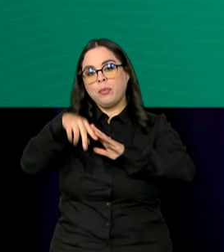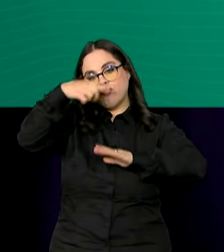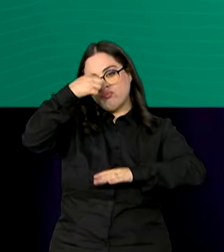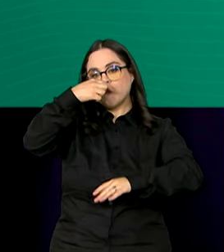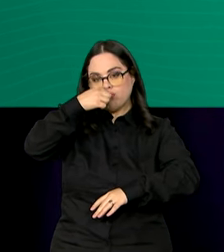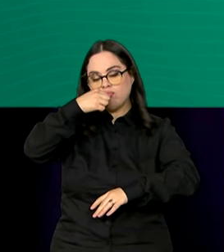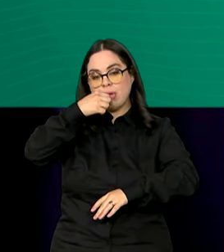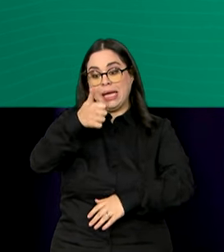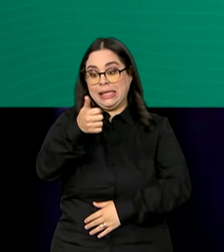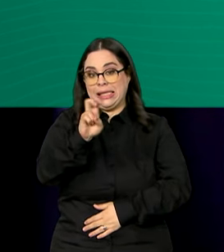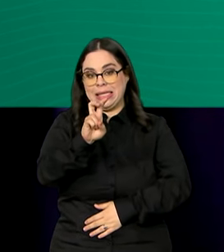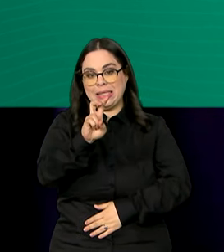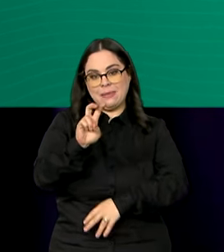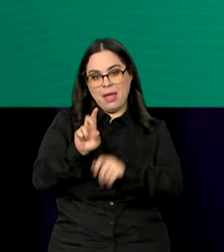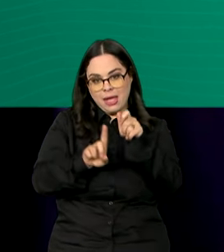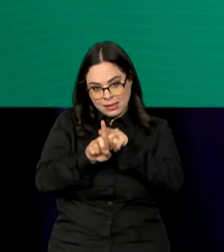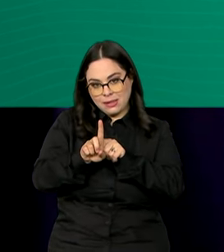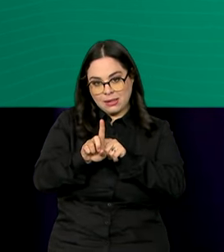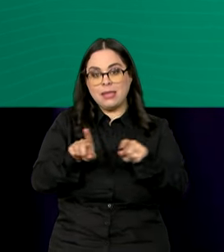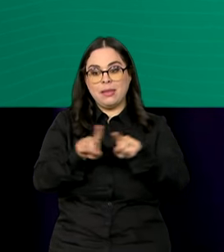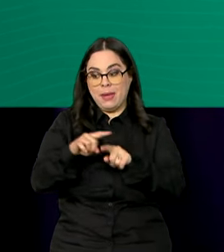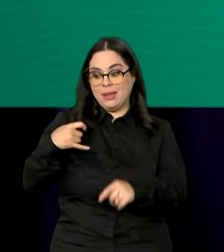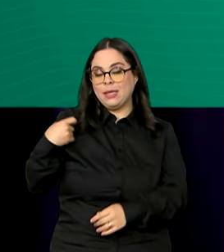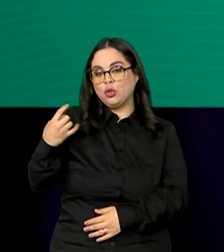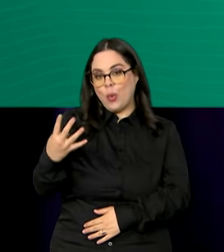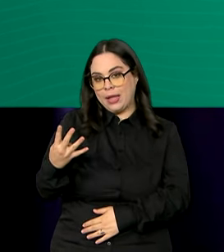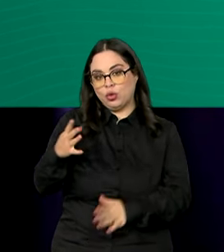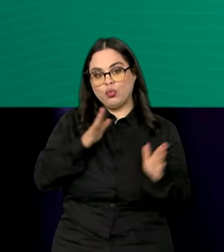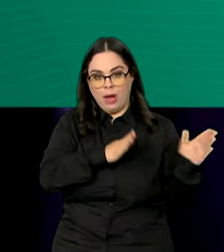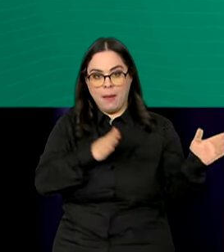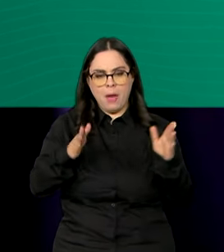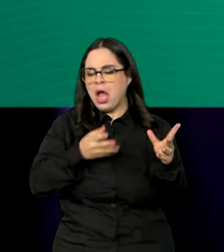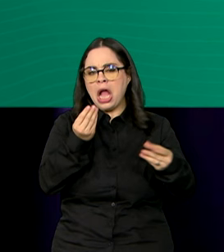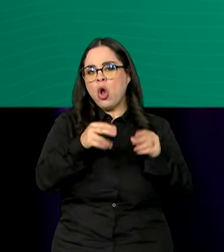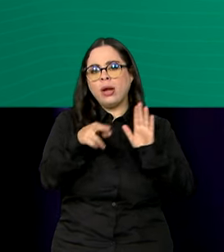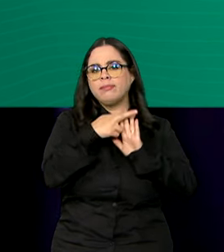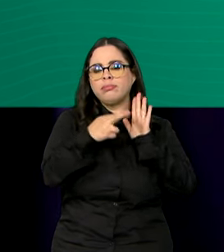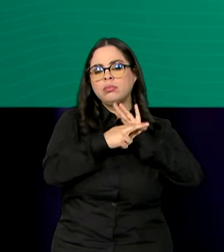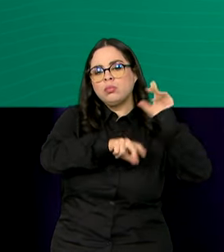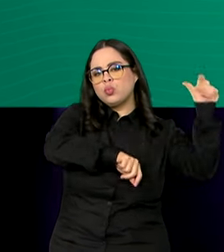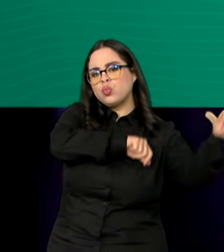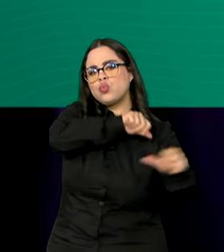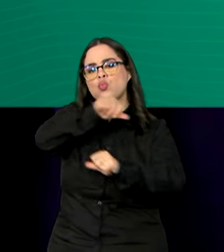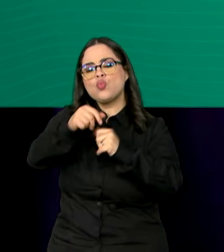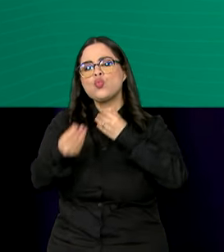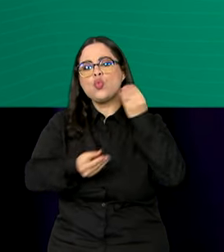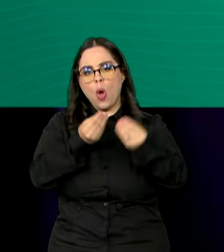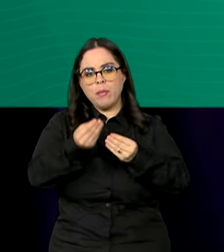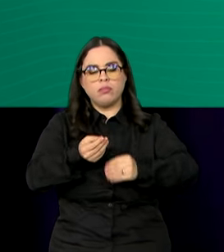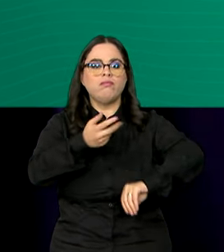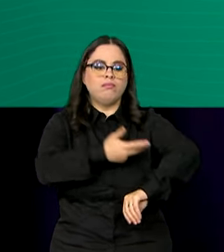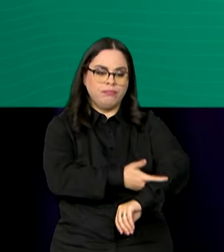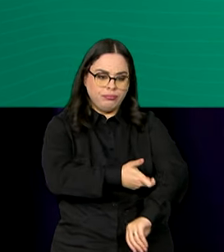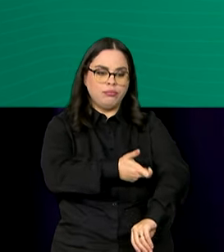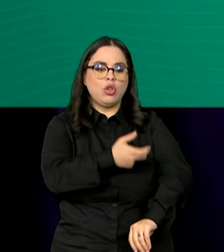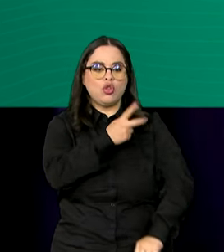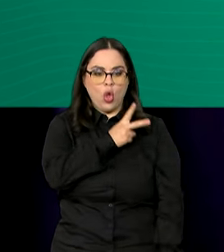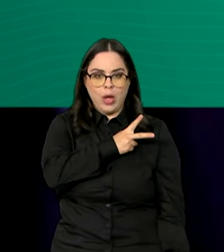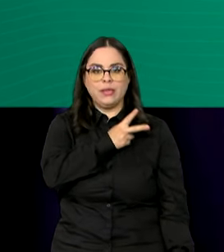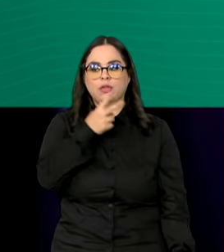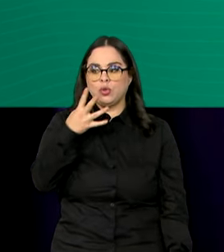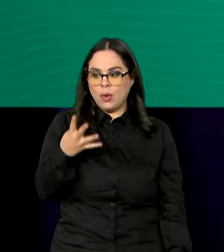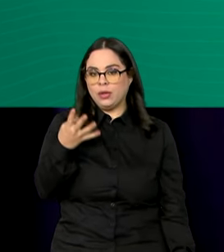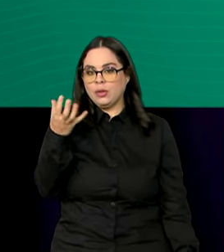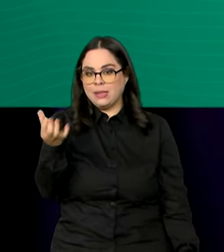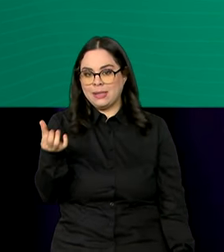com 15 meses e com 4 anos. Com as novas regras, o bebê segue recebendo as injeções com 2, 4 e